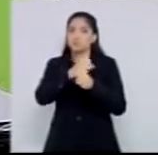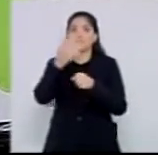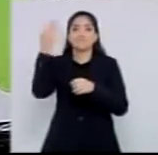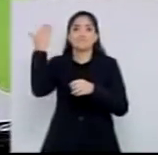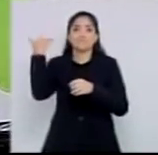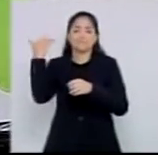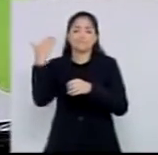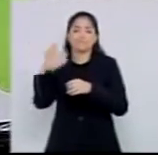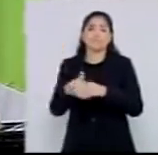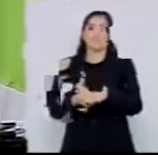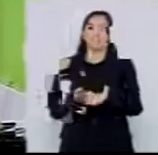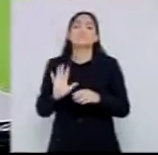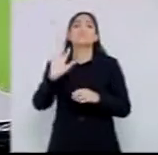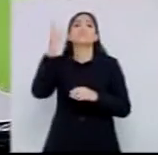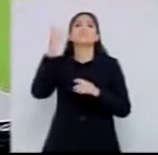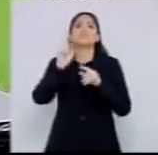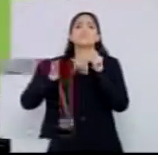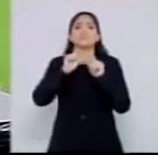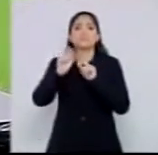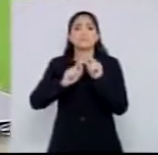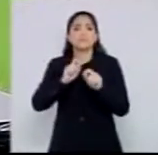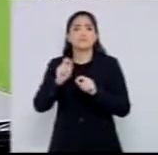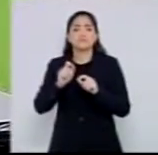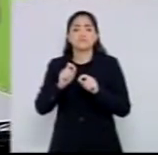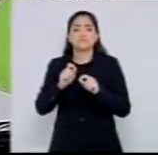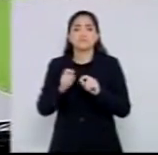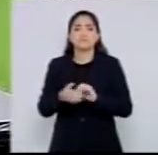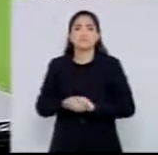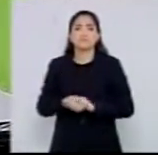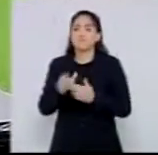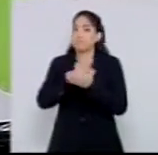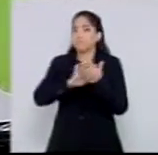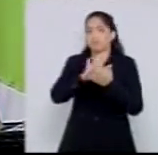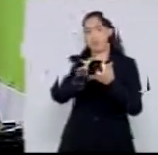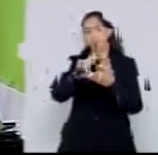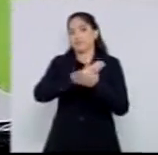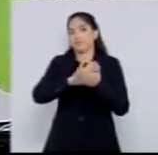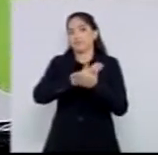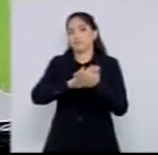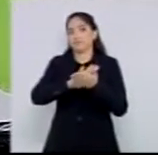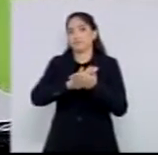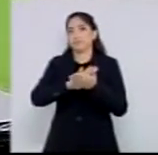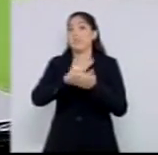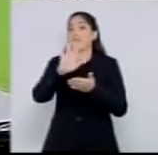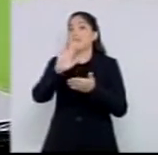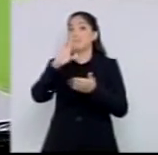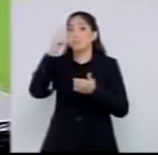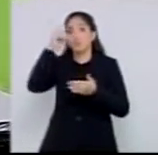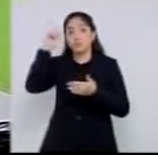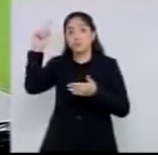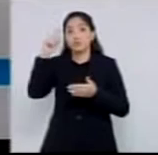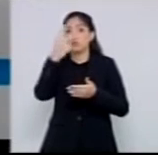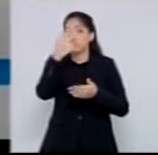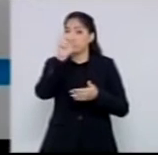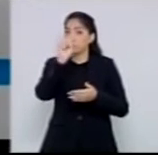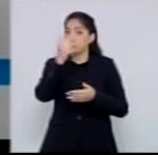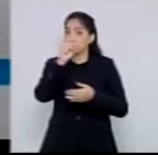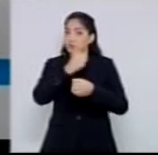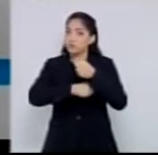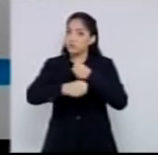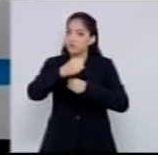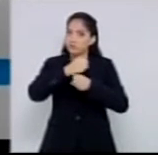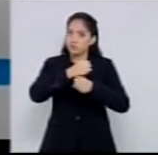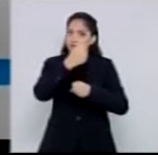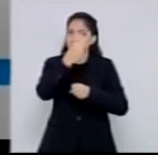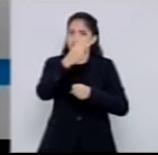O aconteceu? Não resolveu, não resolveu, não renoveu. Dia 28, pode passar mais um. Dia 28 de novembro de 2013, eu